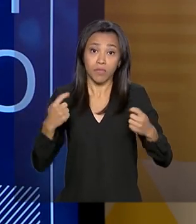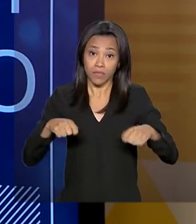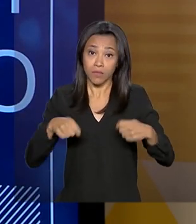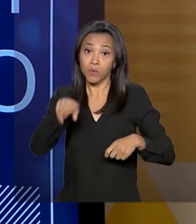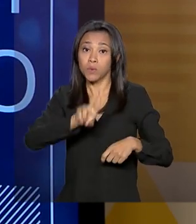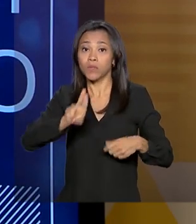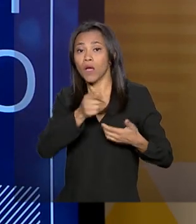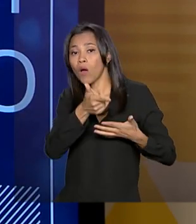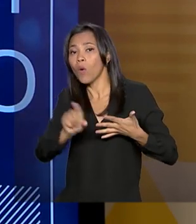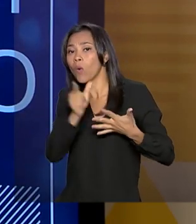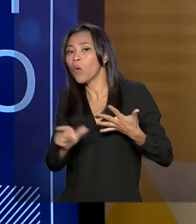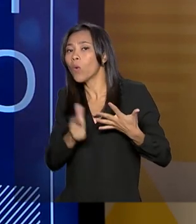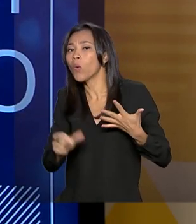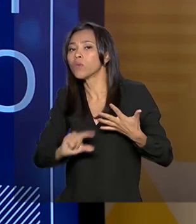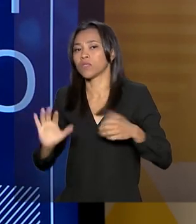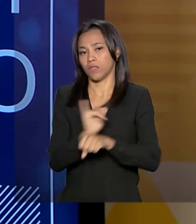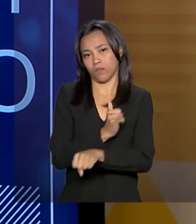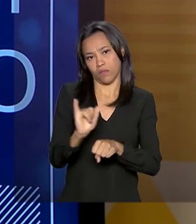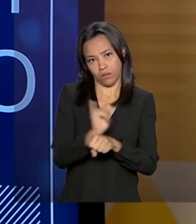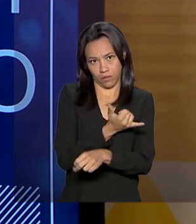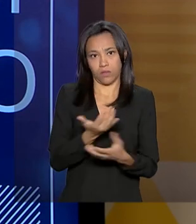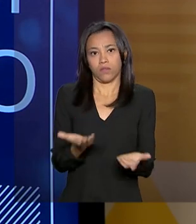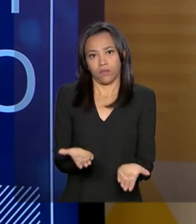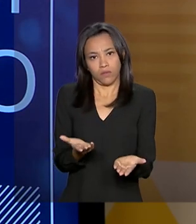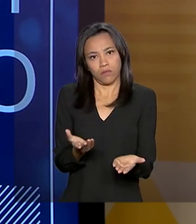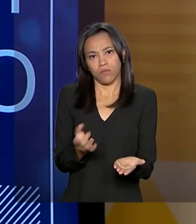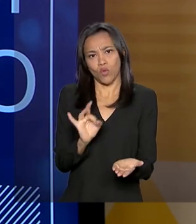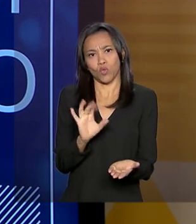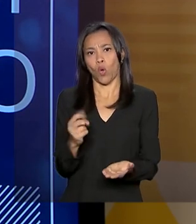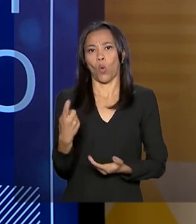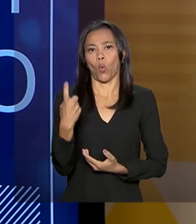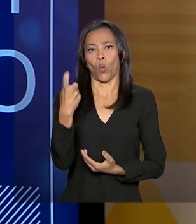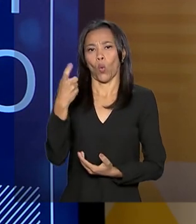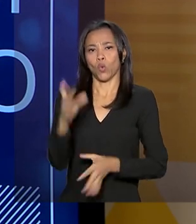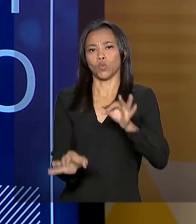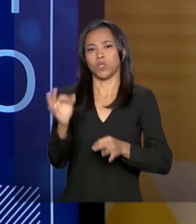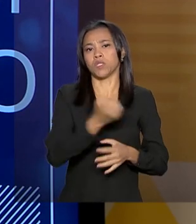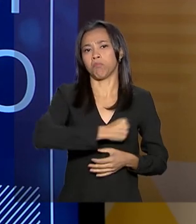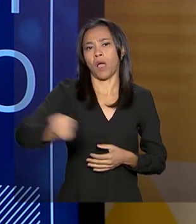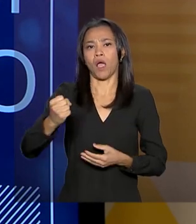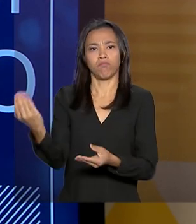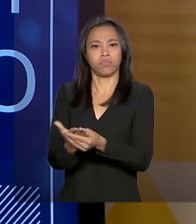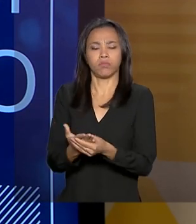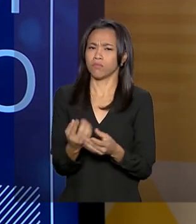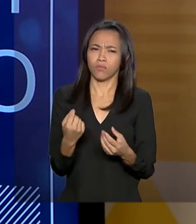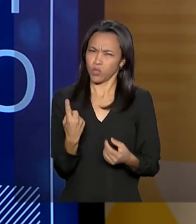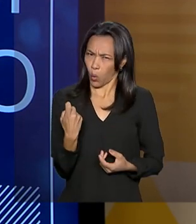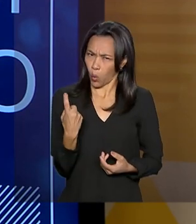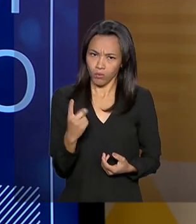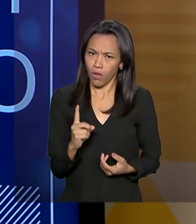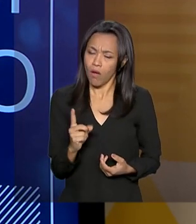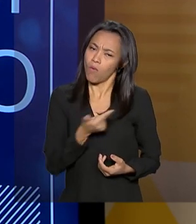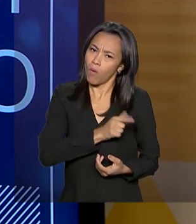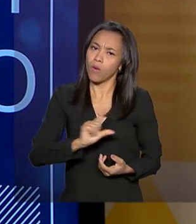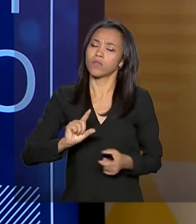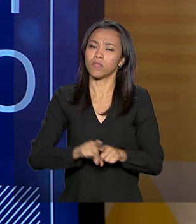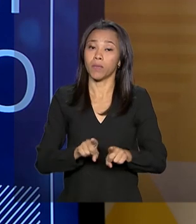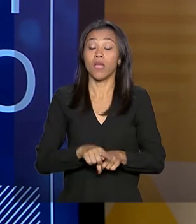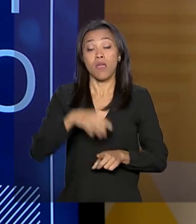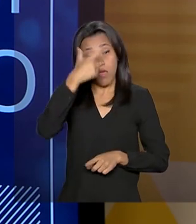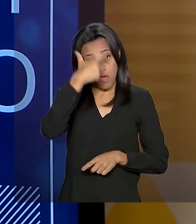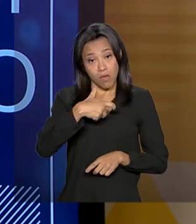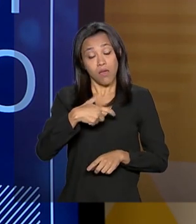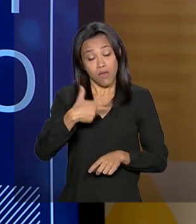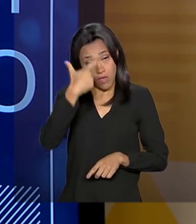ferramentas alternativas. A faculdade de direito ainda tem um, quando você, eu venho também da